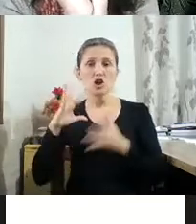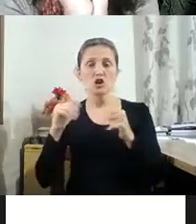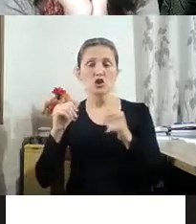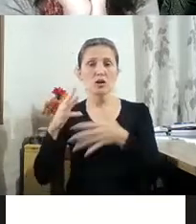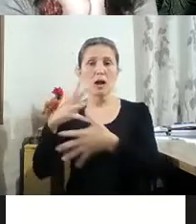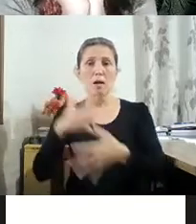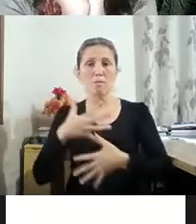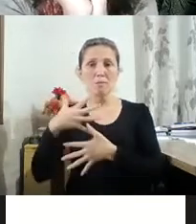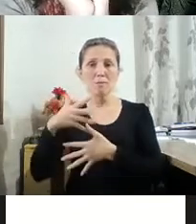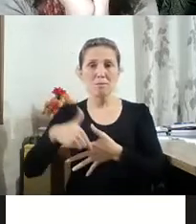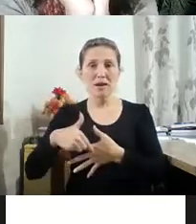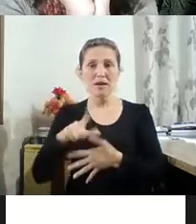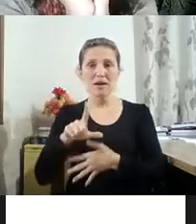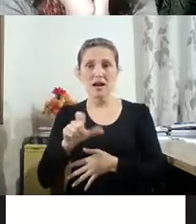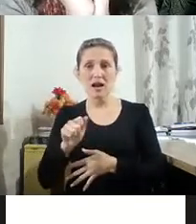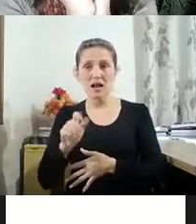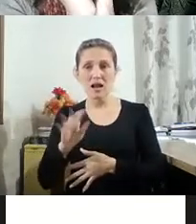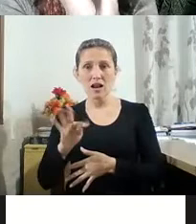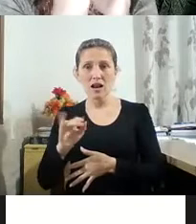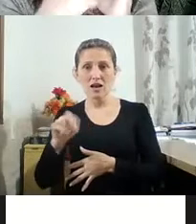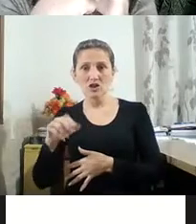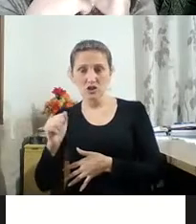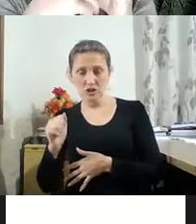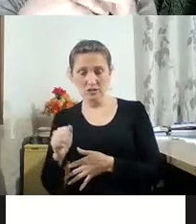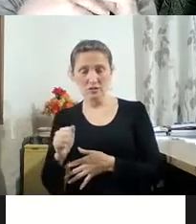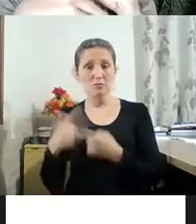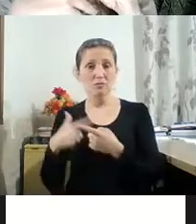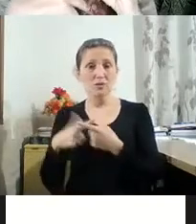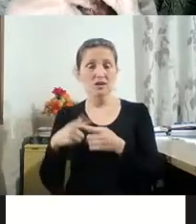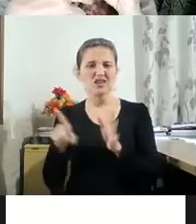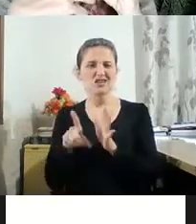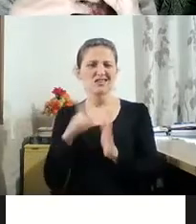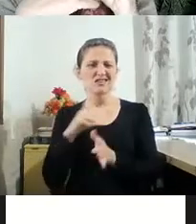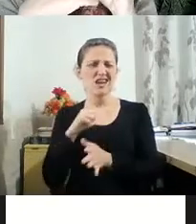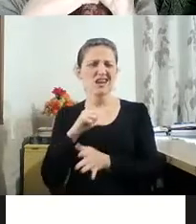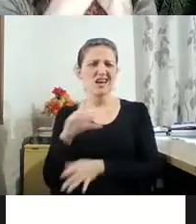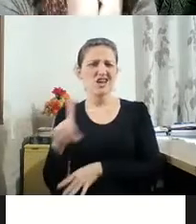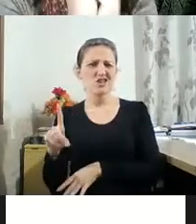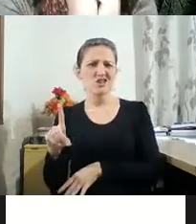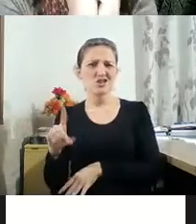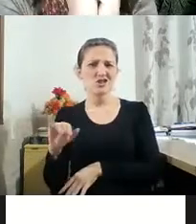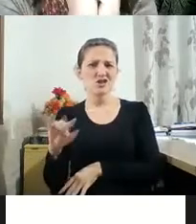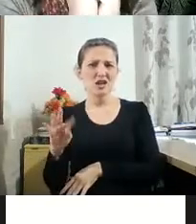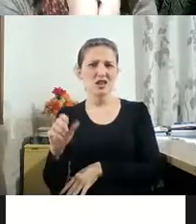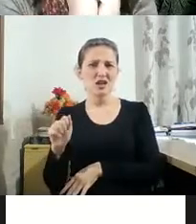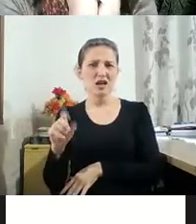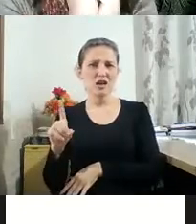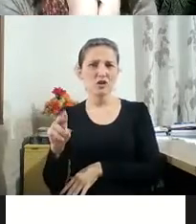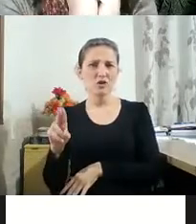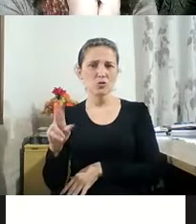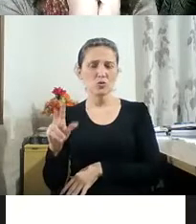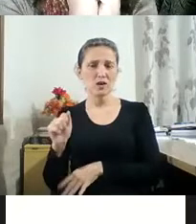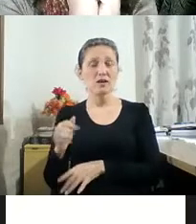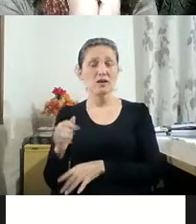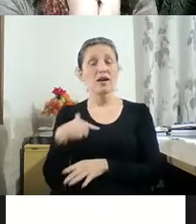especialmente pelas questões das ditaduras, mas o Boris optou pela metáfora. Ele estava